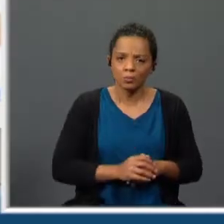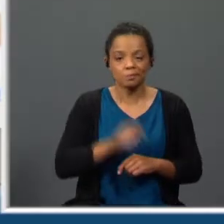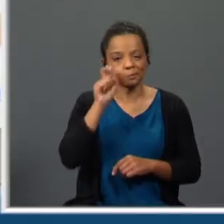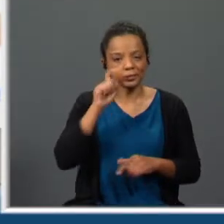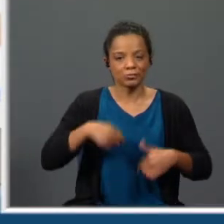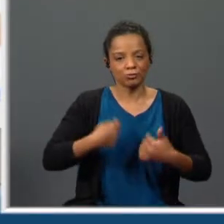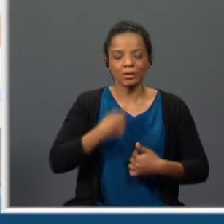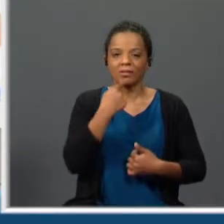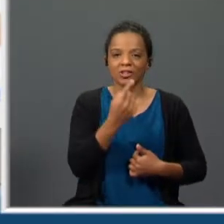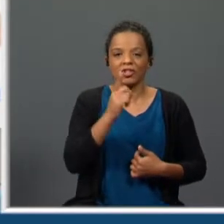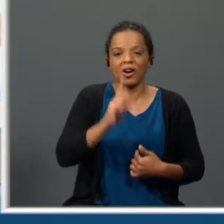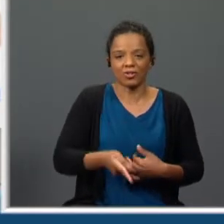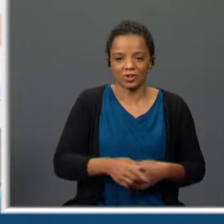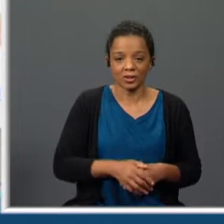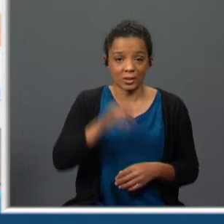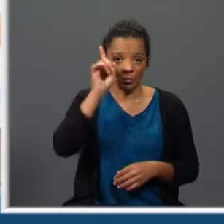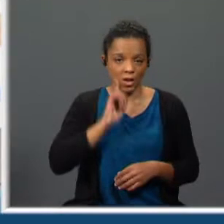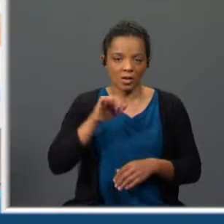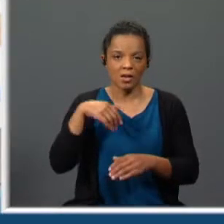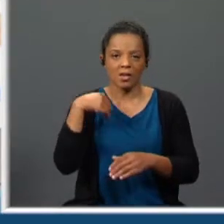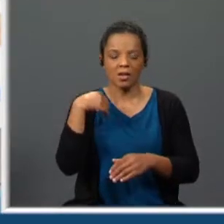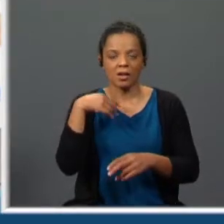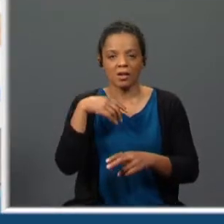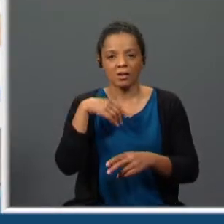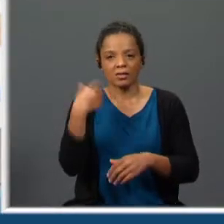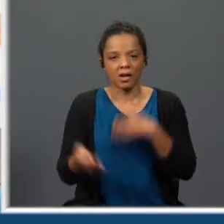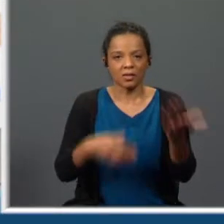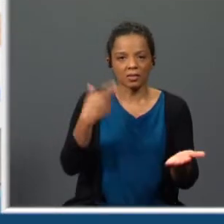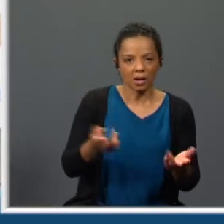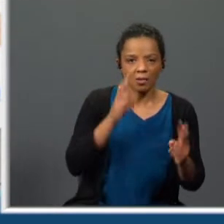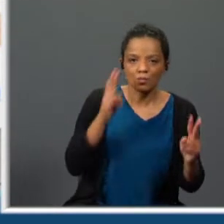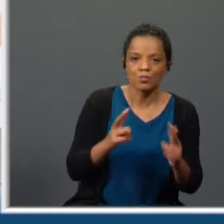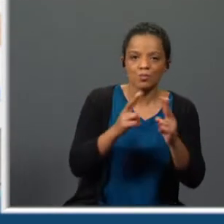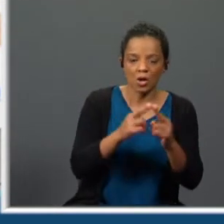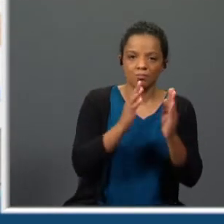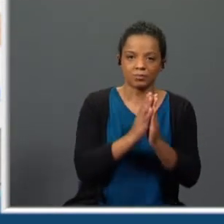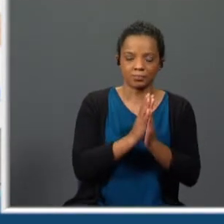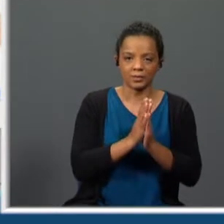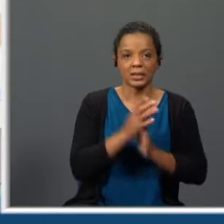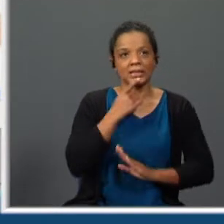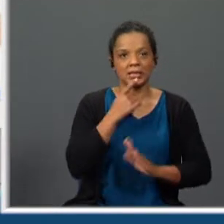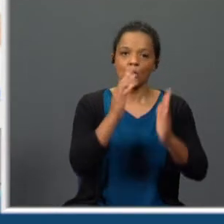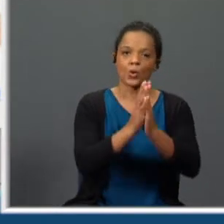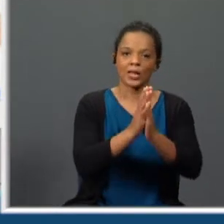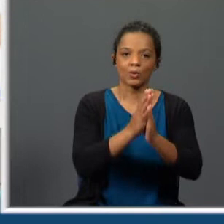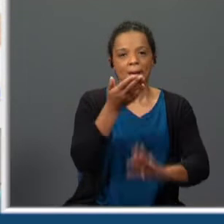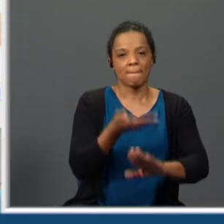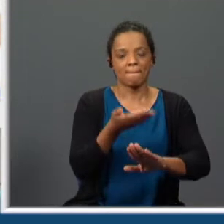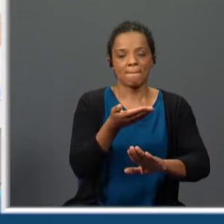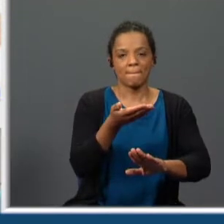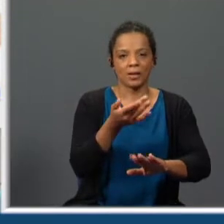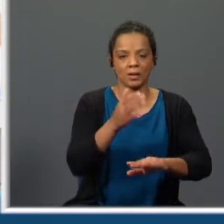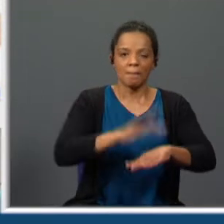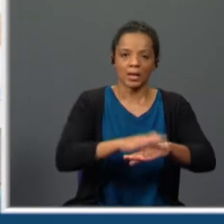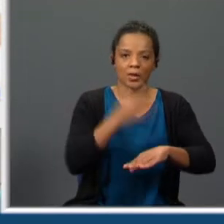apresenta-se como aquela que proporcionava encontros amorosos aos clérigos isto é que os levava a pecar não é? ao pecado da